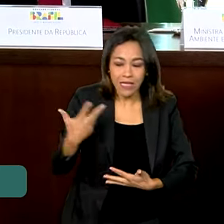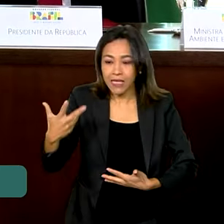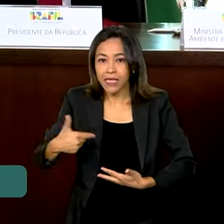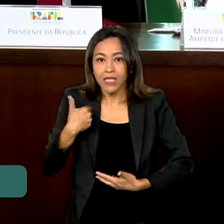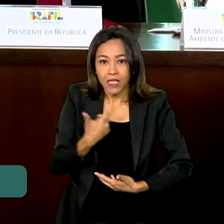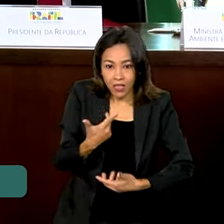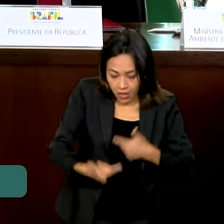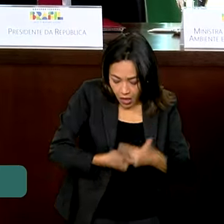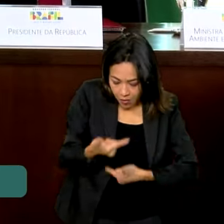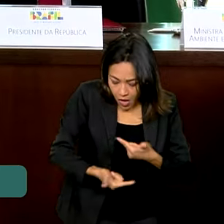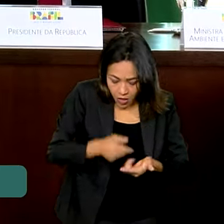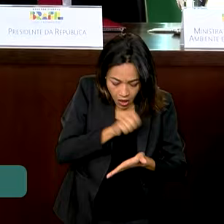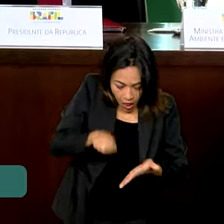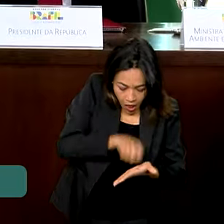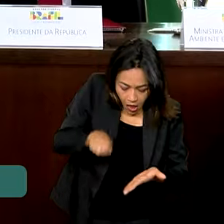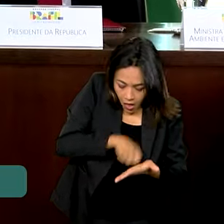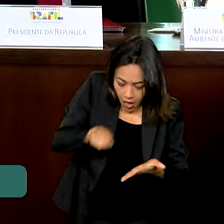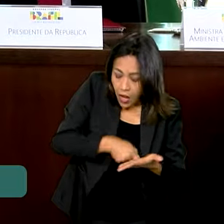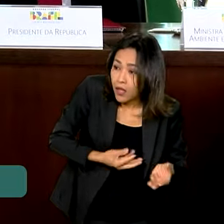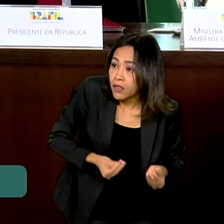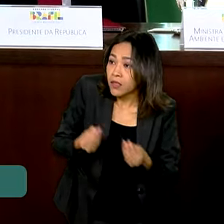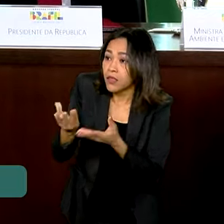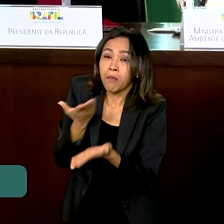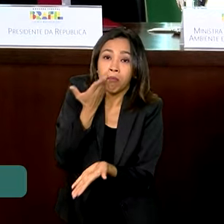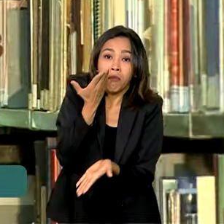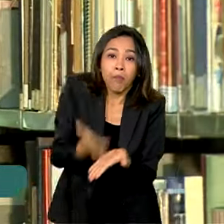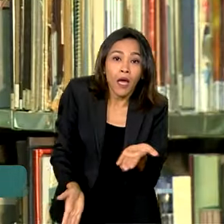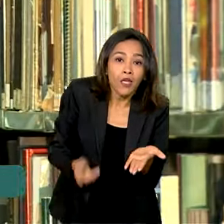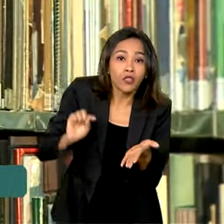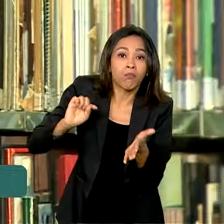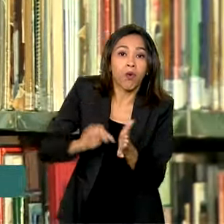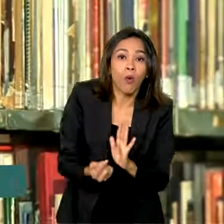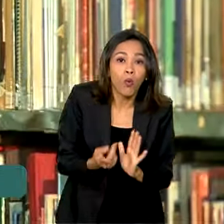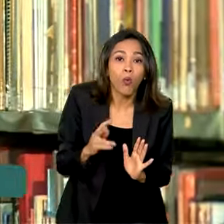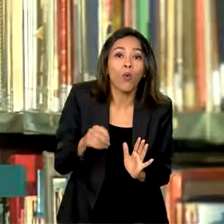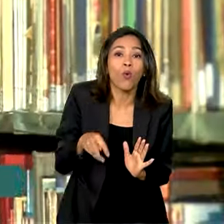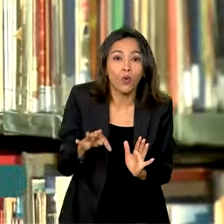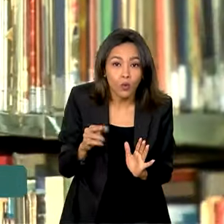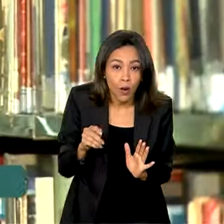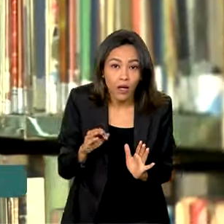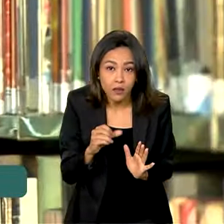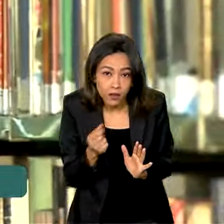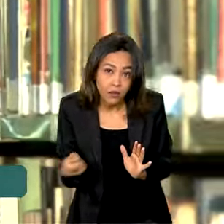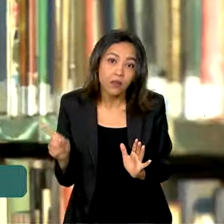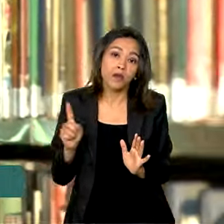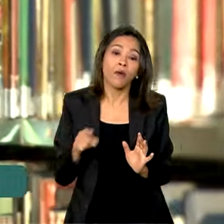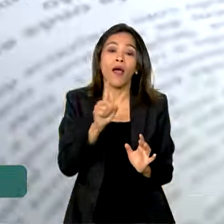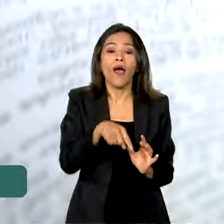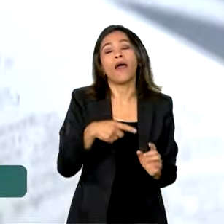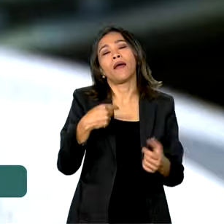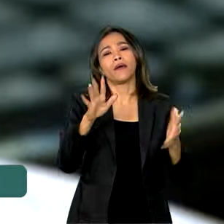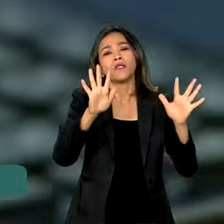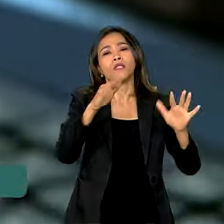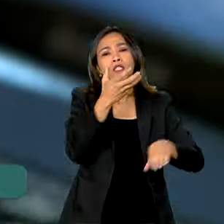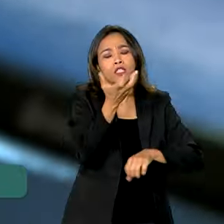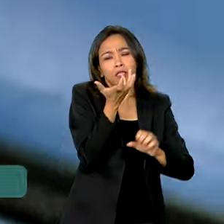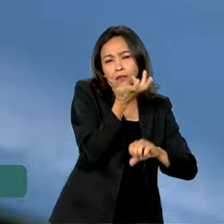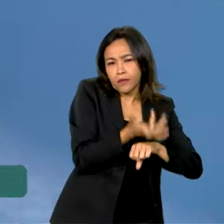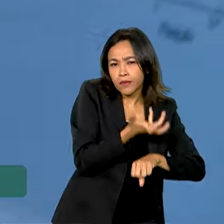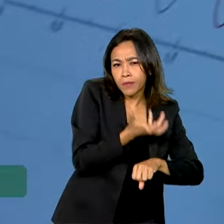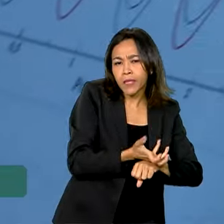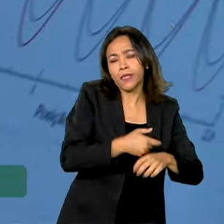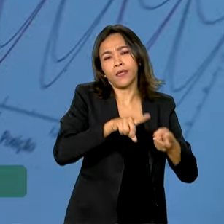seus trabalhos acadêmicos, perde pontuação. A medida vale para a conclusão de disciplinas, entrega de